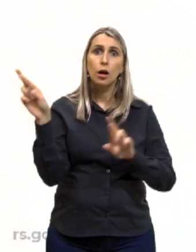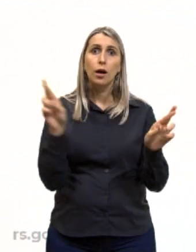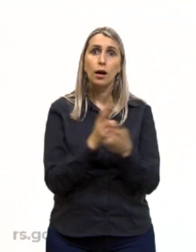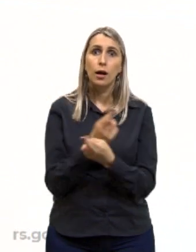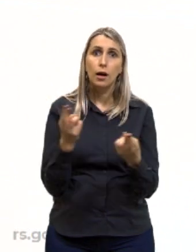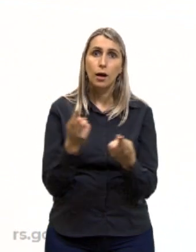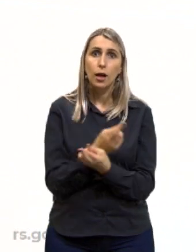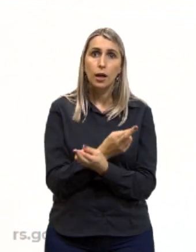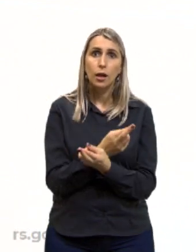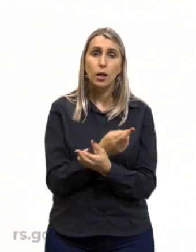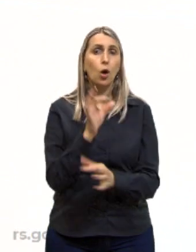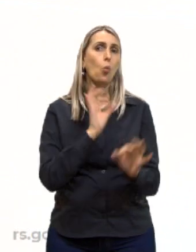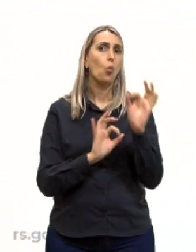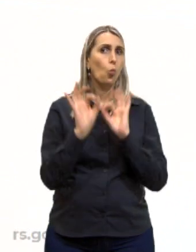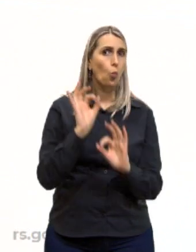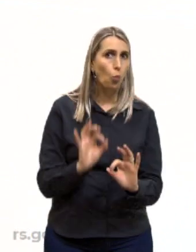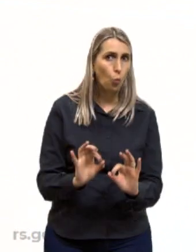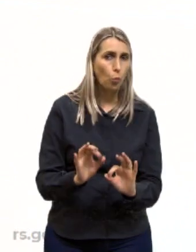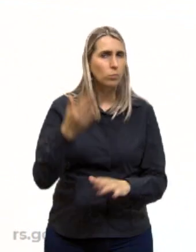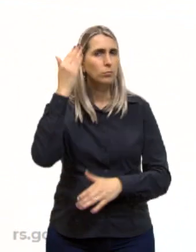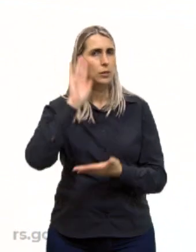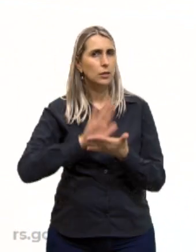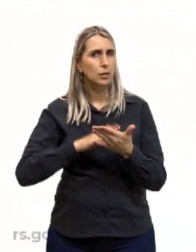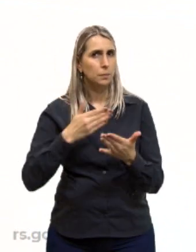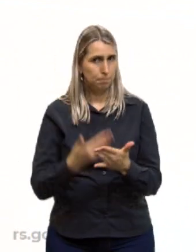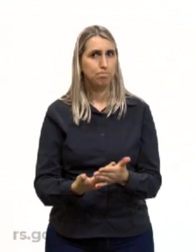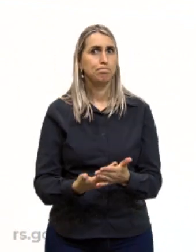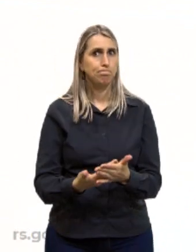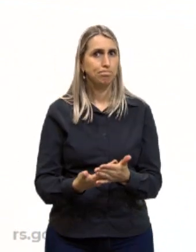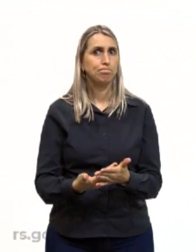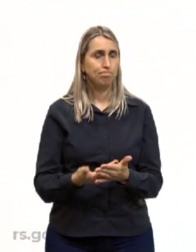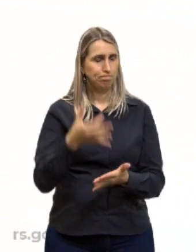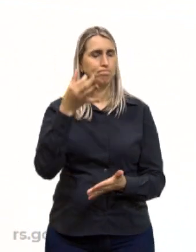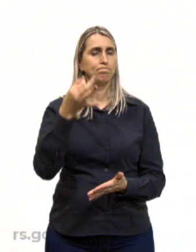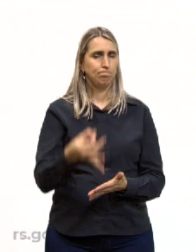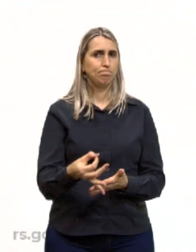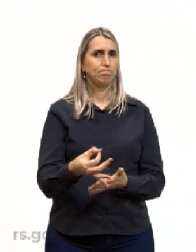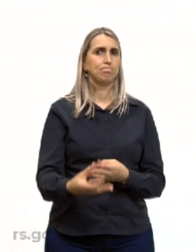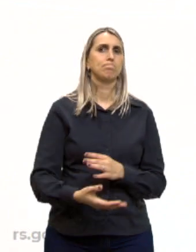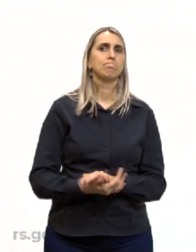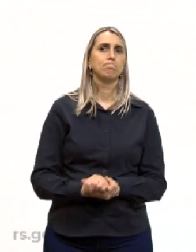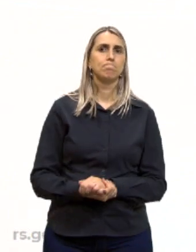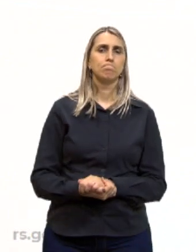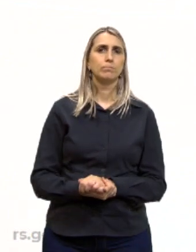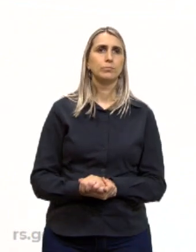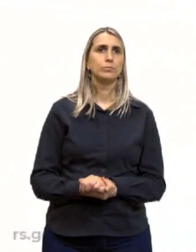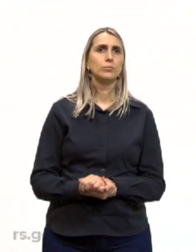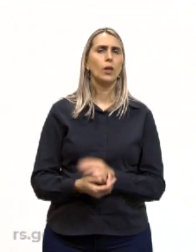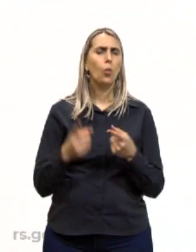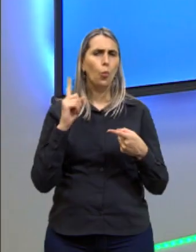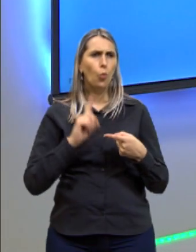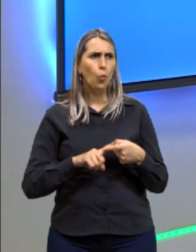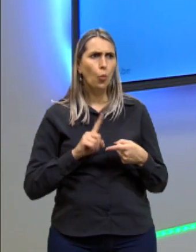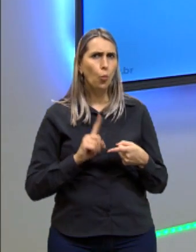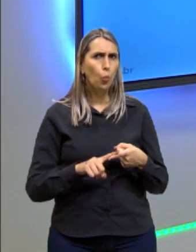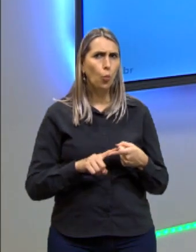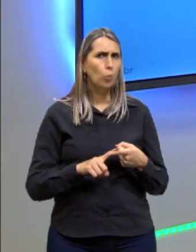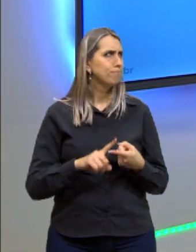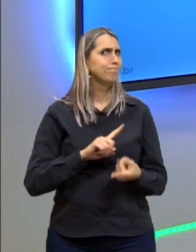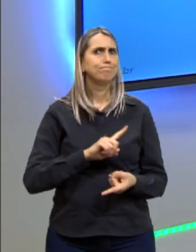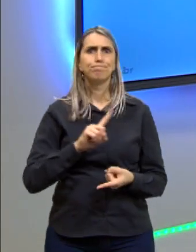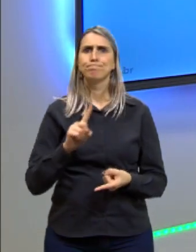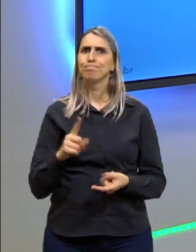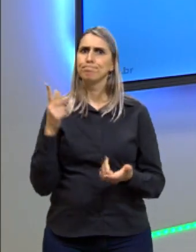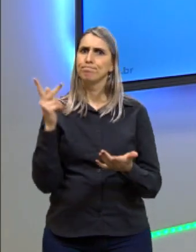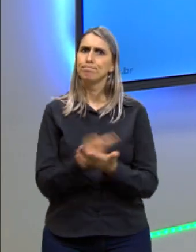relacionar, organizar e interpretar. Certo, gente? Então, vamos ver por que que isso não